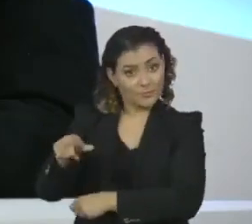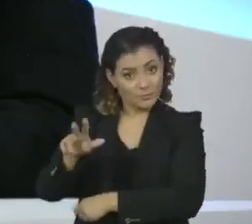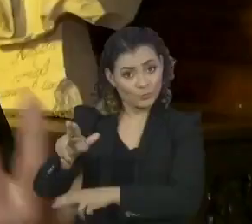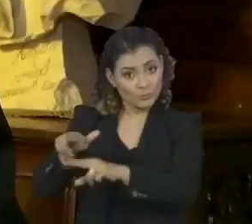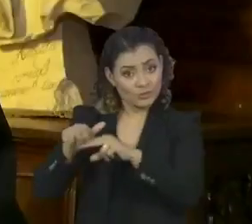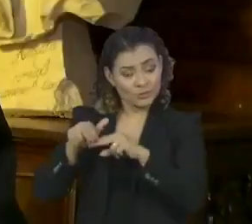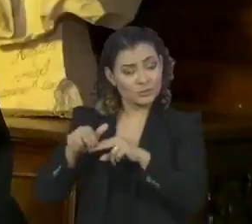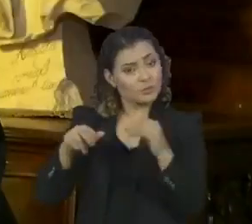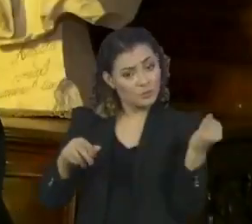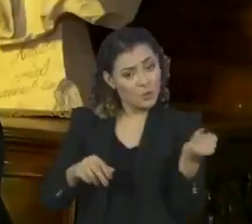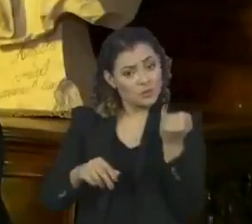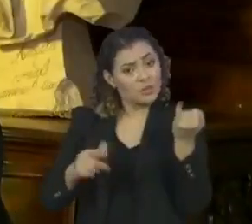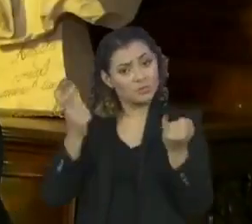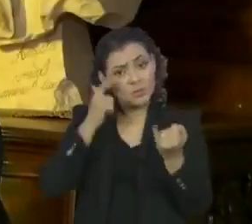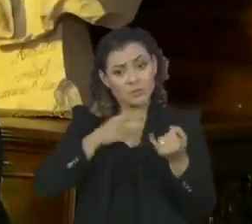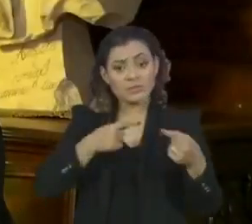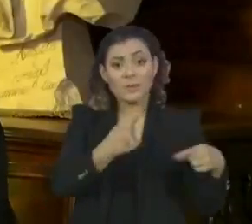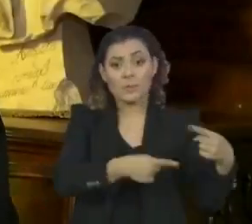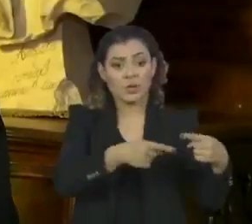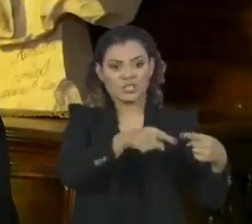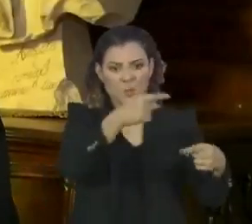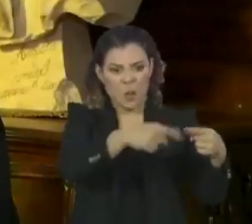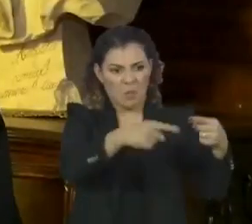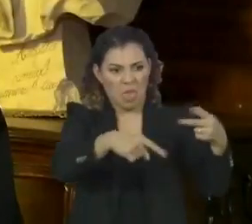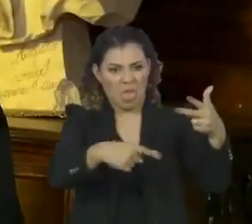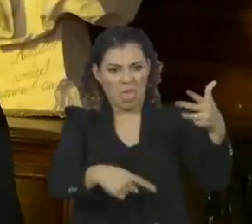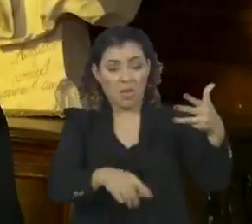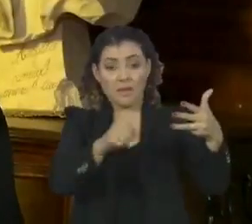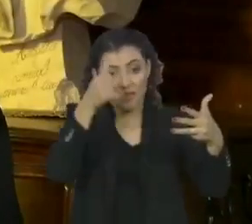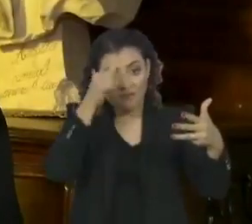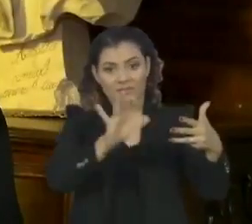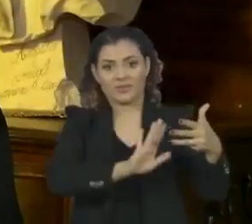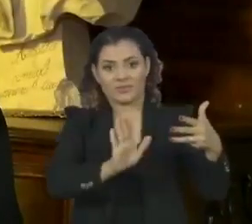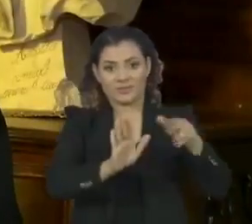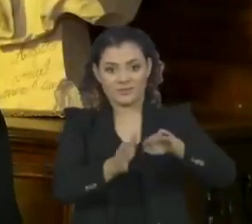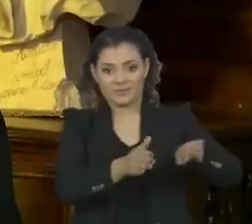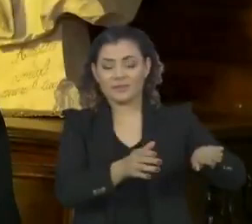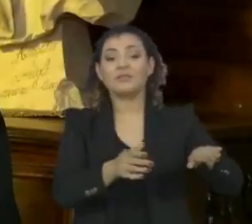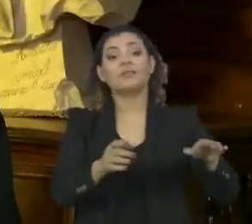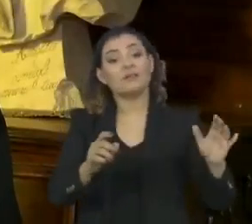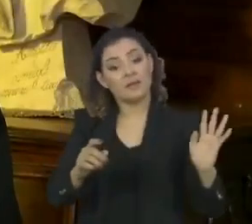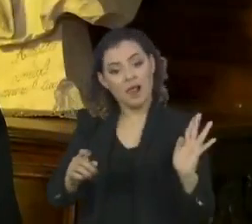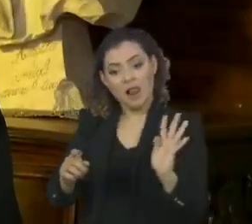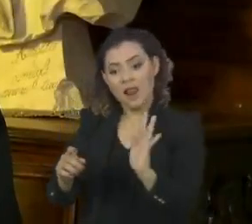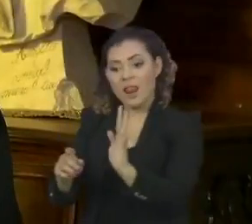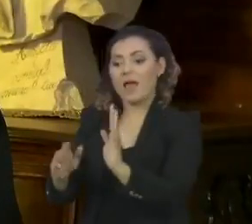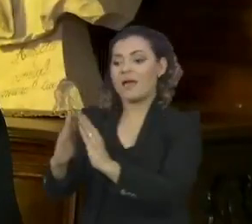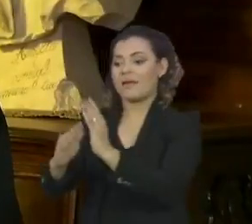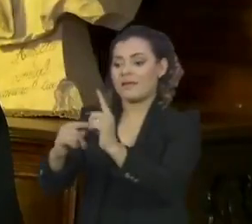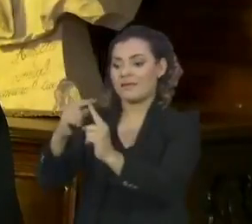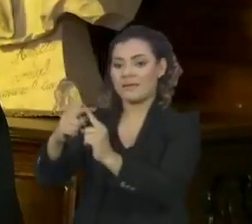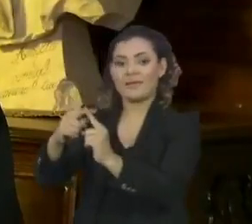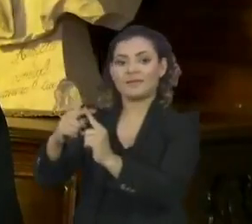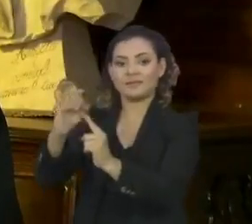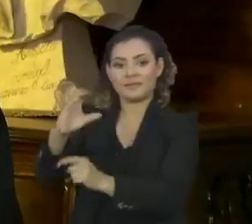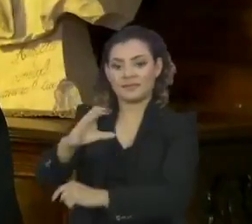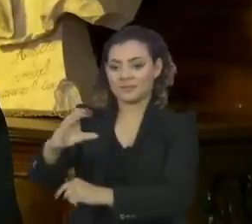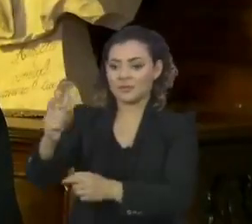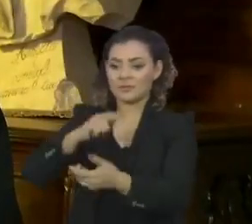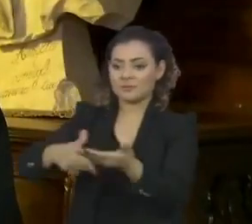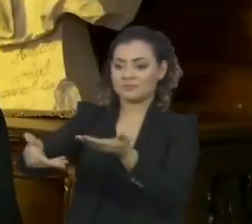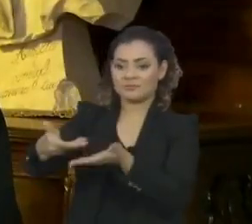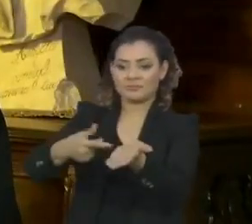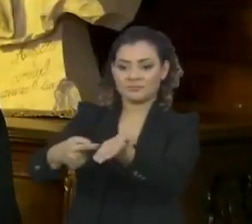importantes para que a situação política do Brasil mudasse. Então, naquele momento histórico, eu